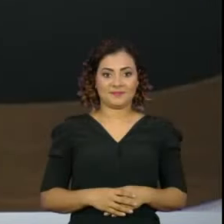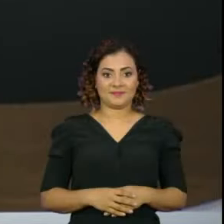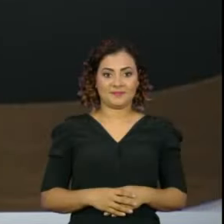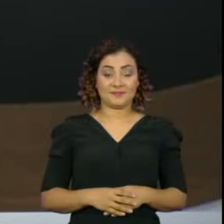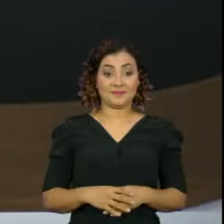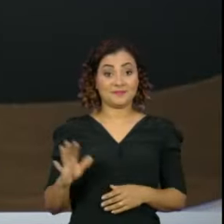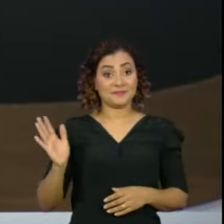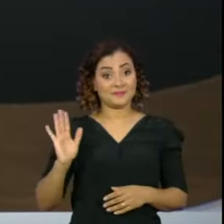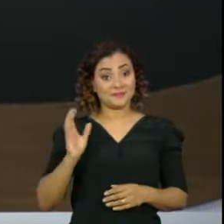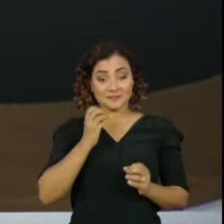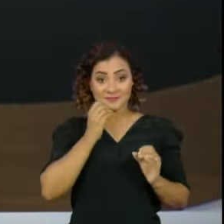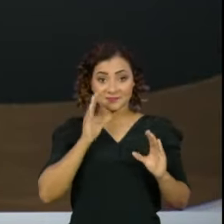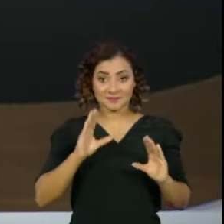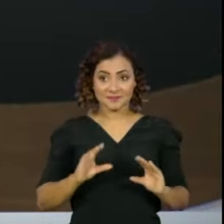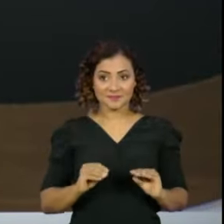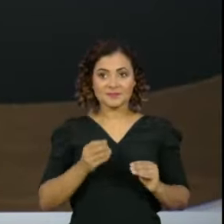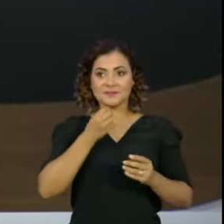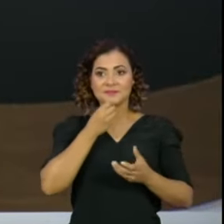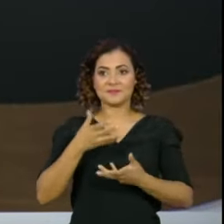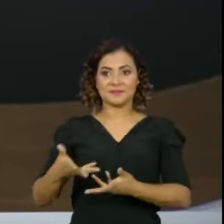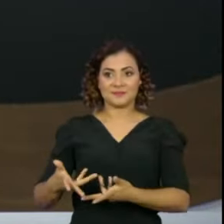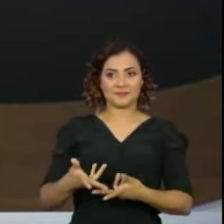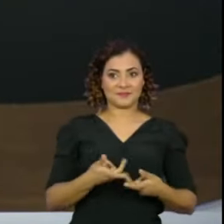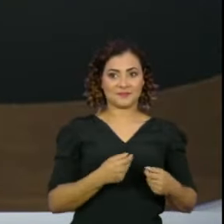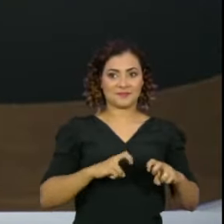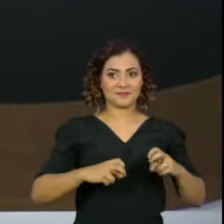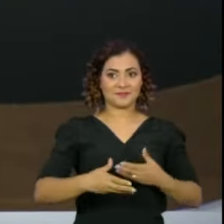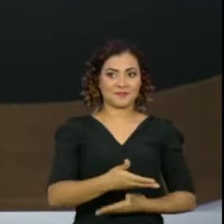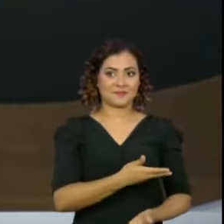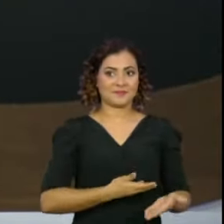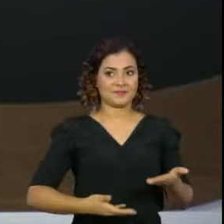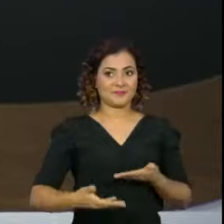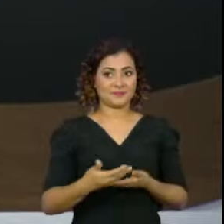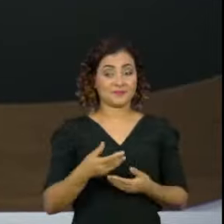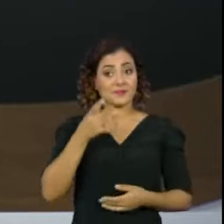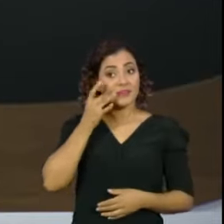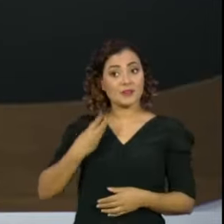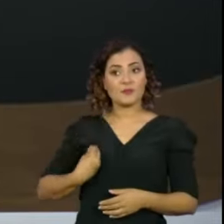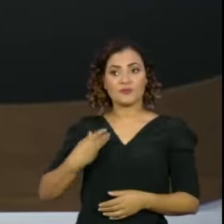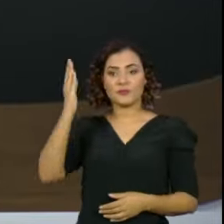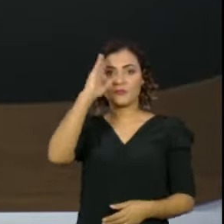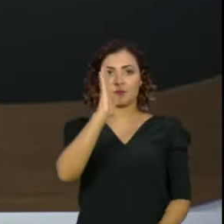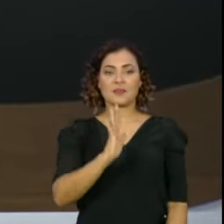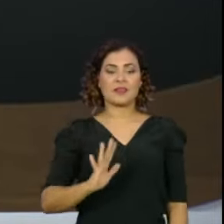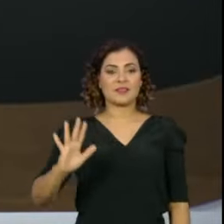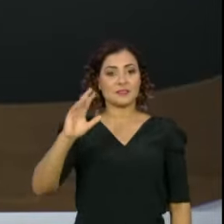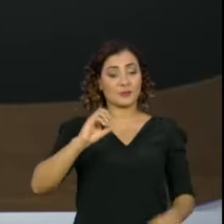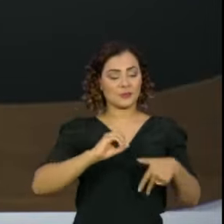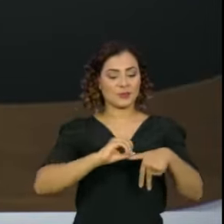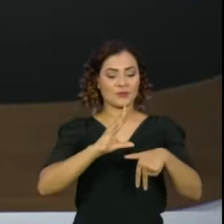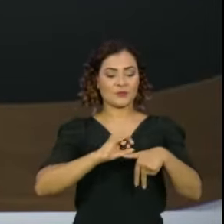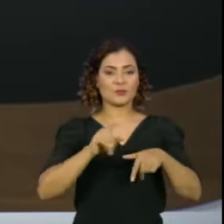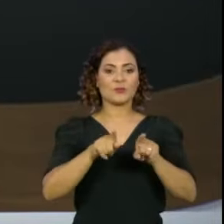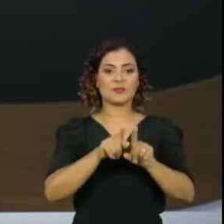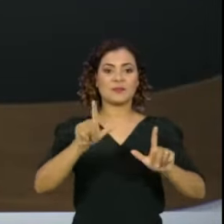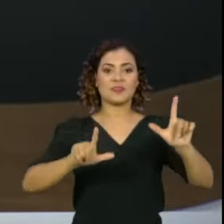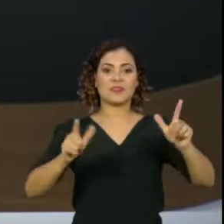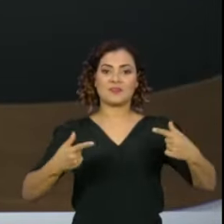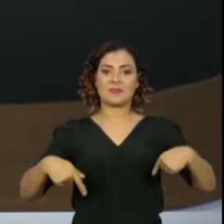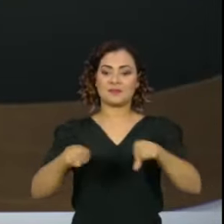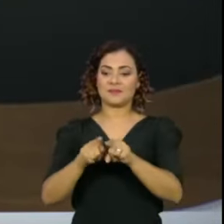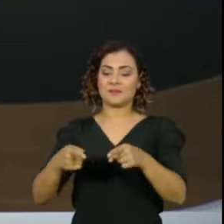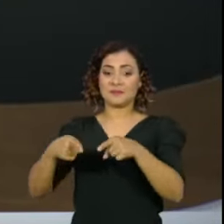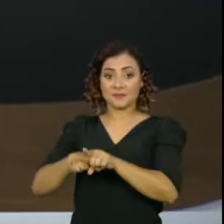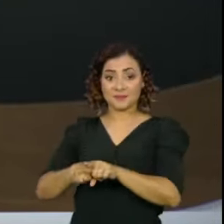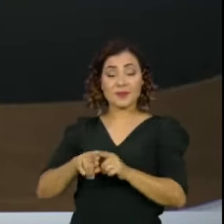Olá, boa noite. Sejam muito bem-vindos ao Roda Viva. Estamos ao vivo para todo o Brasil pela TV Cultura e emissoras afiliadas